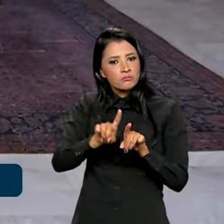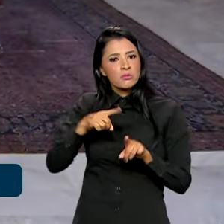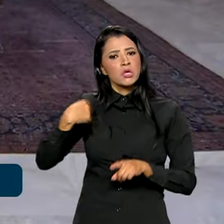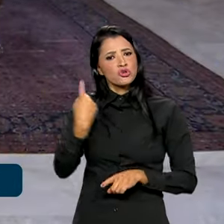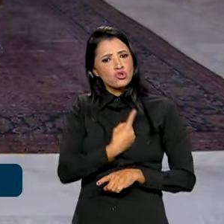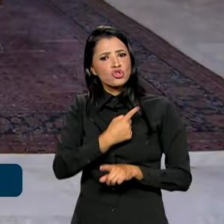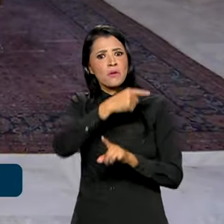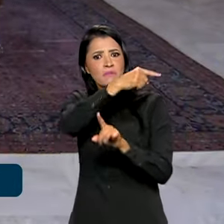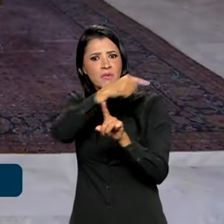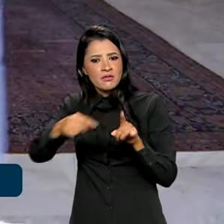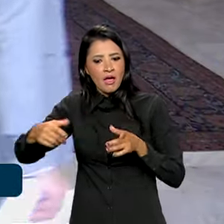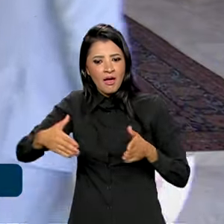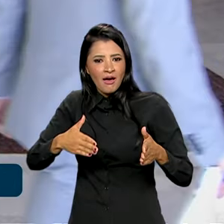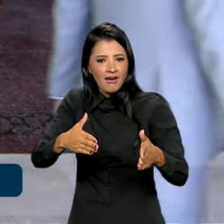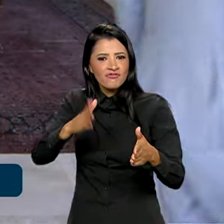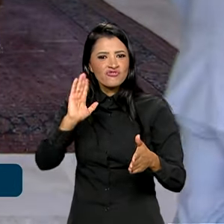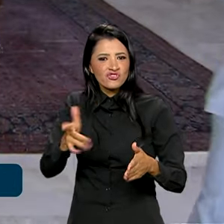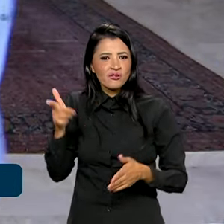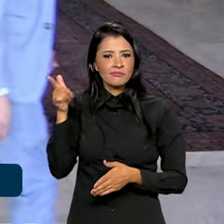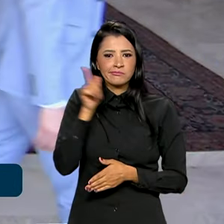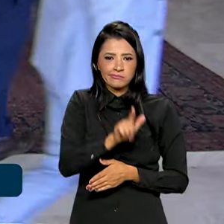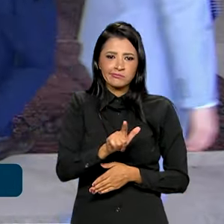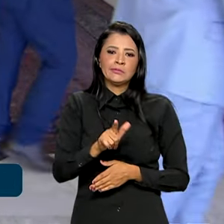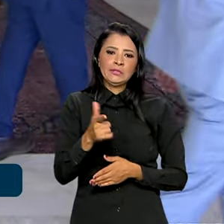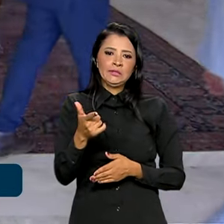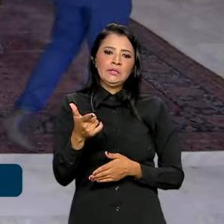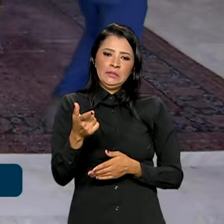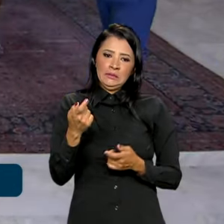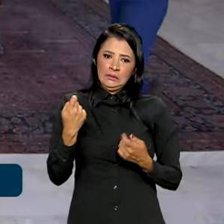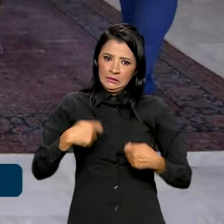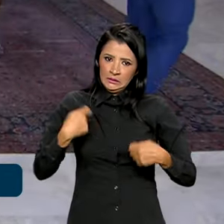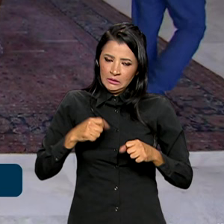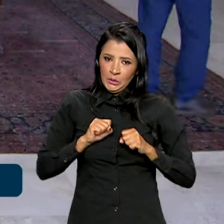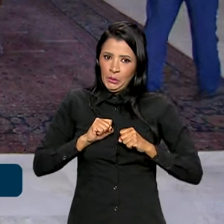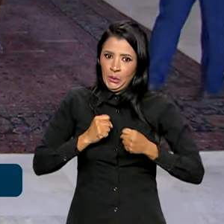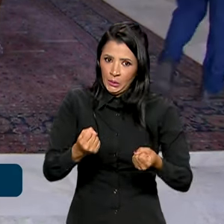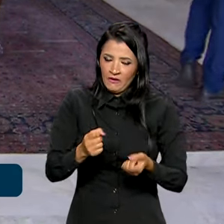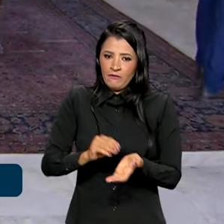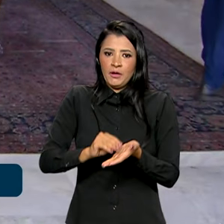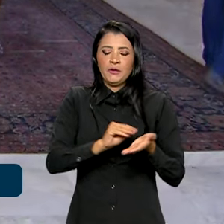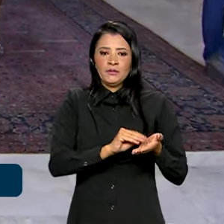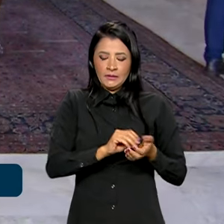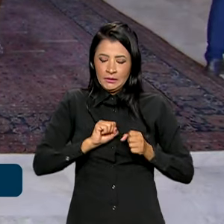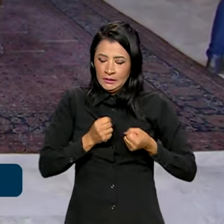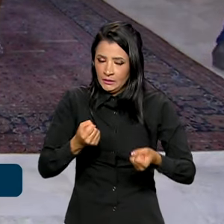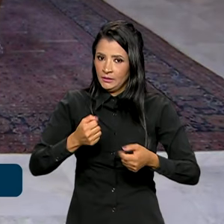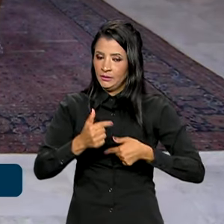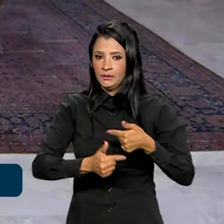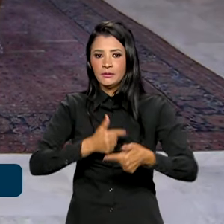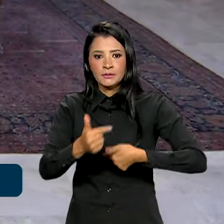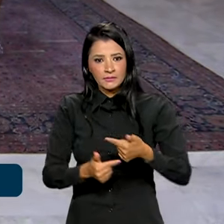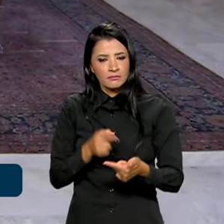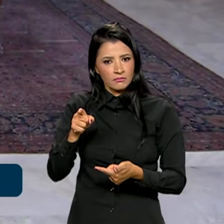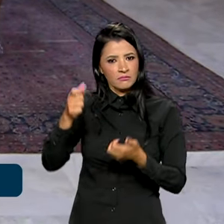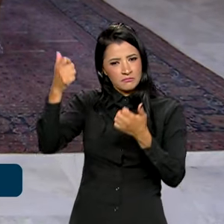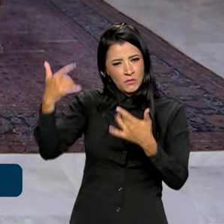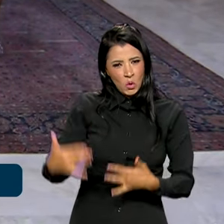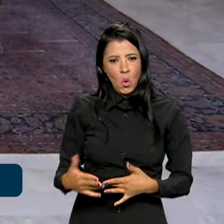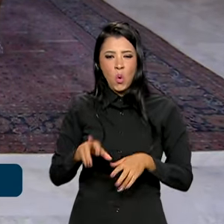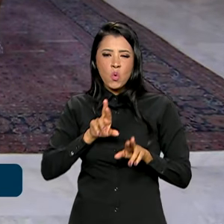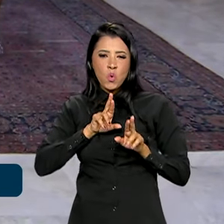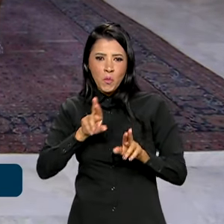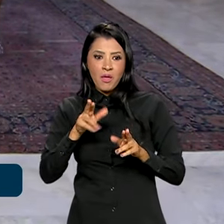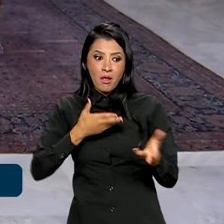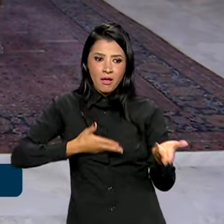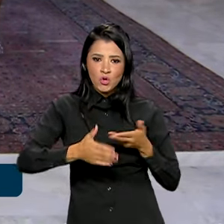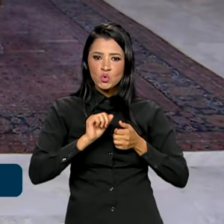na metade do caminho e que muito ainda deve ser feito. Ela disse que espera aprender com